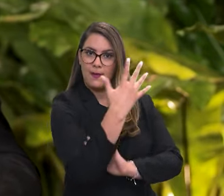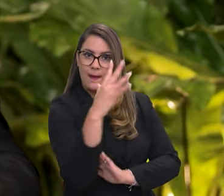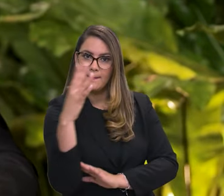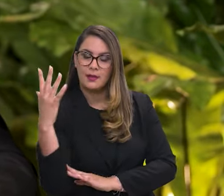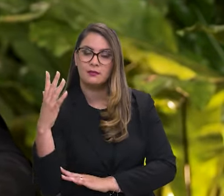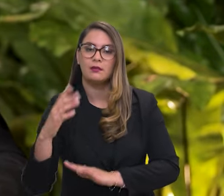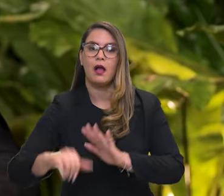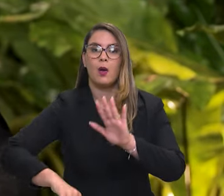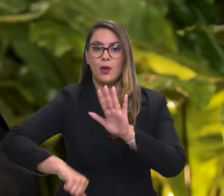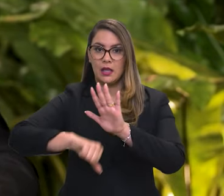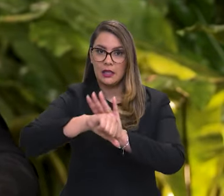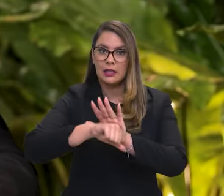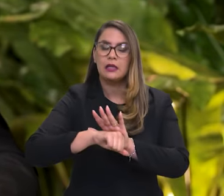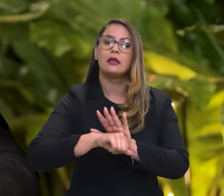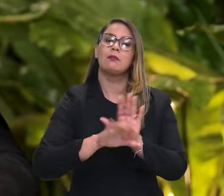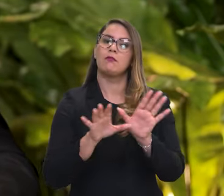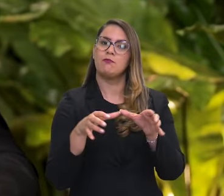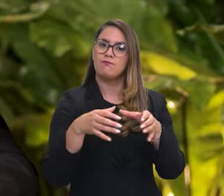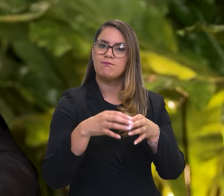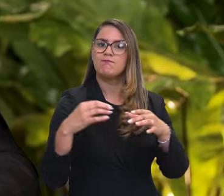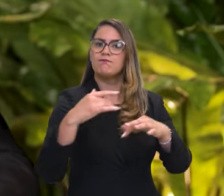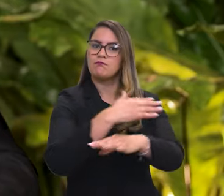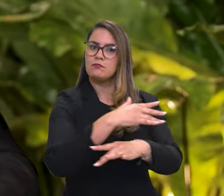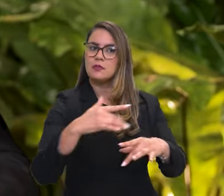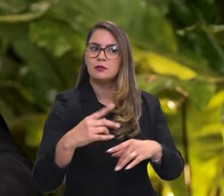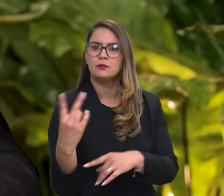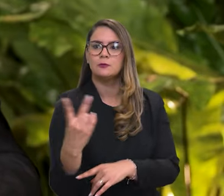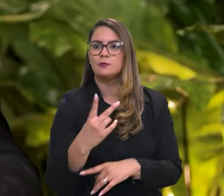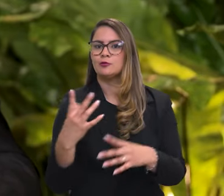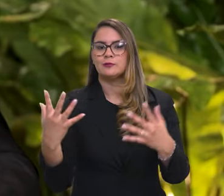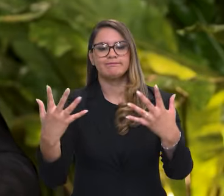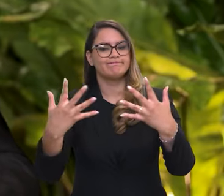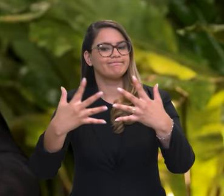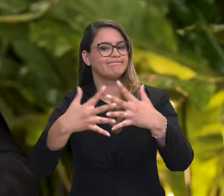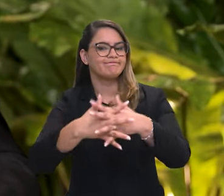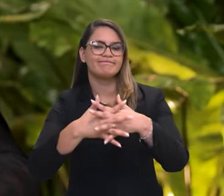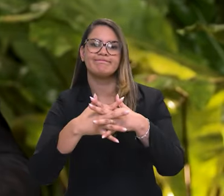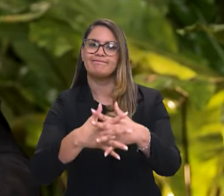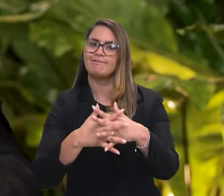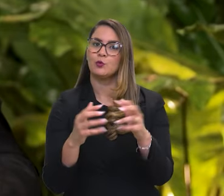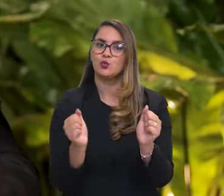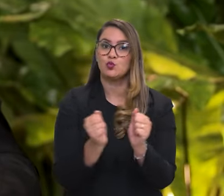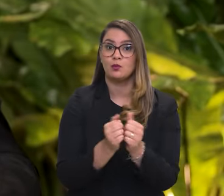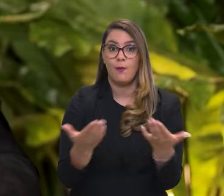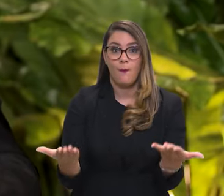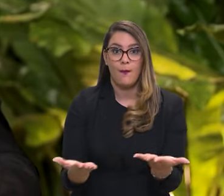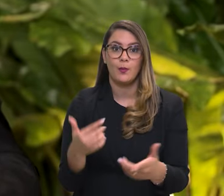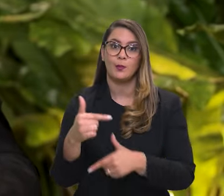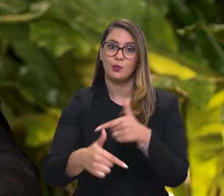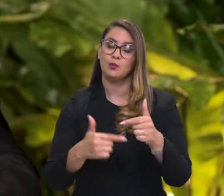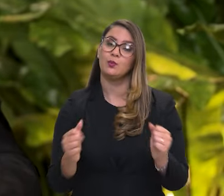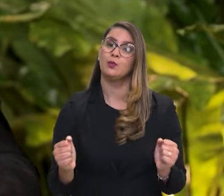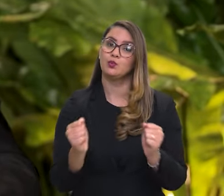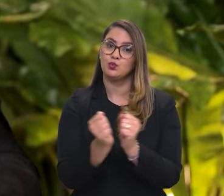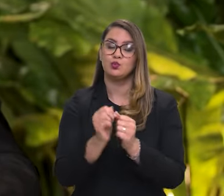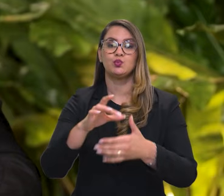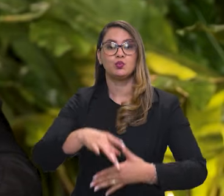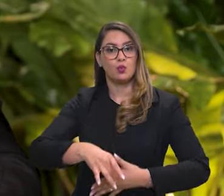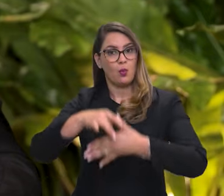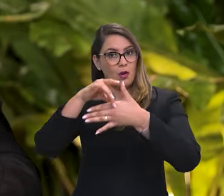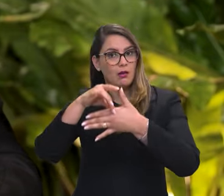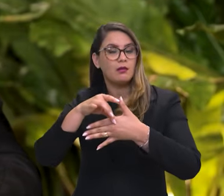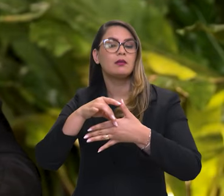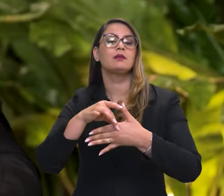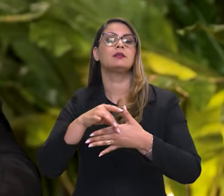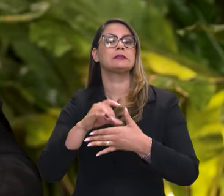ambientais e os crimes urbanos, o crime organizado, está meio que entrelaçado. Então, para nós o trabalho junto com